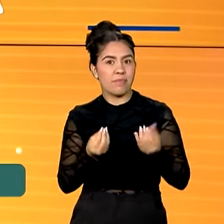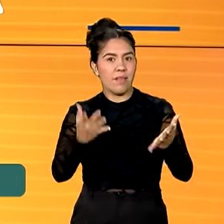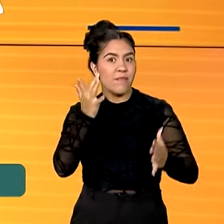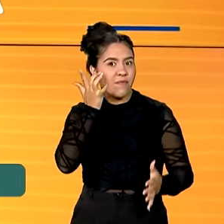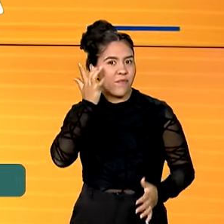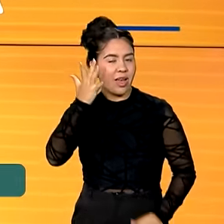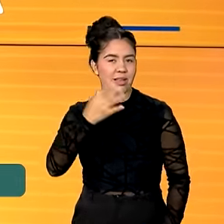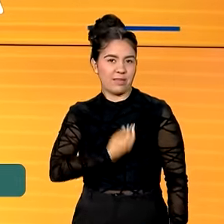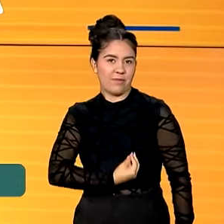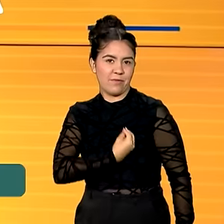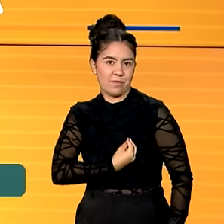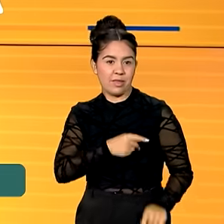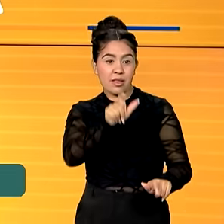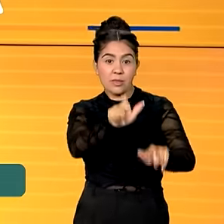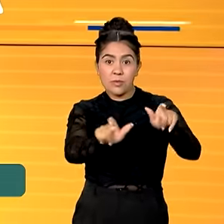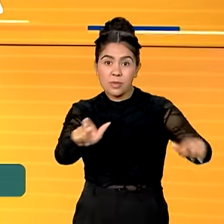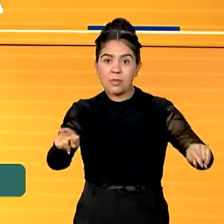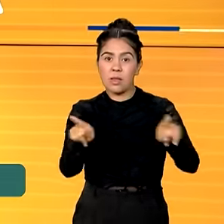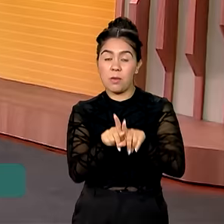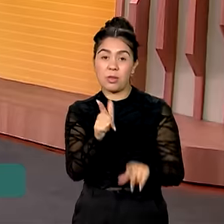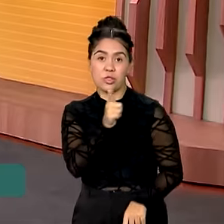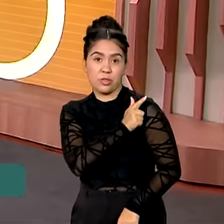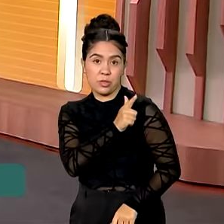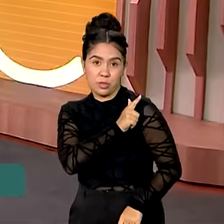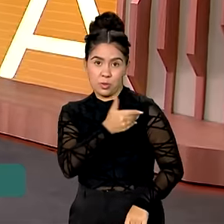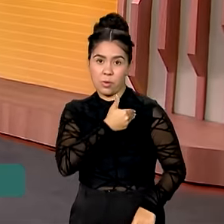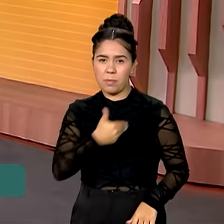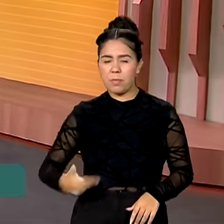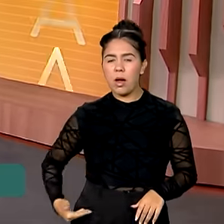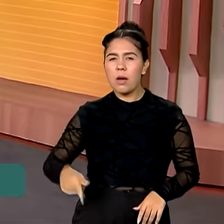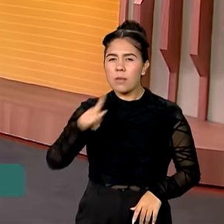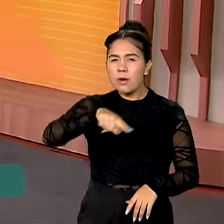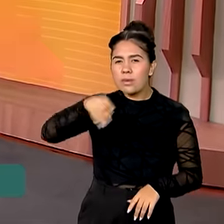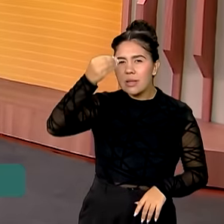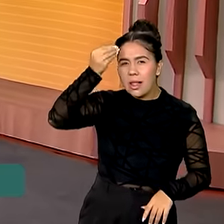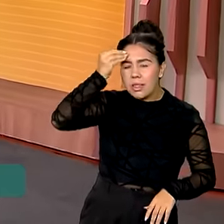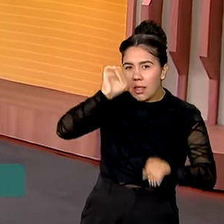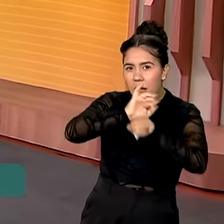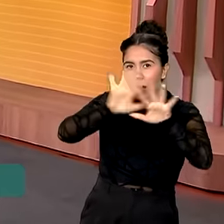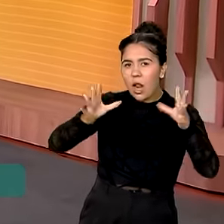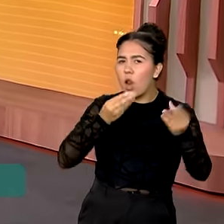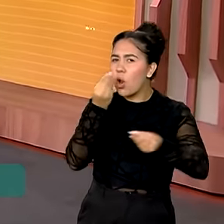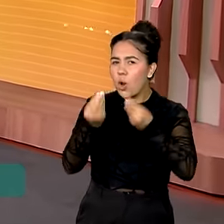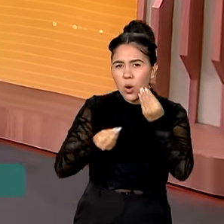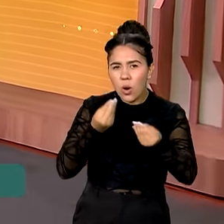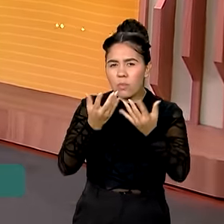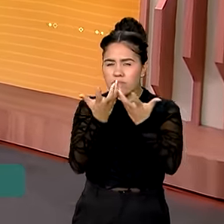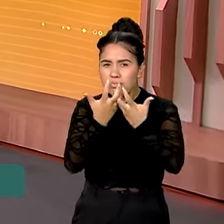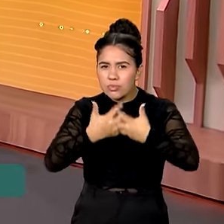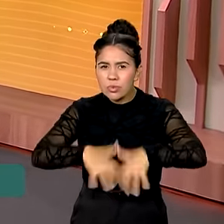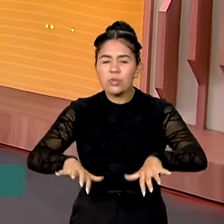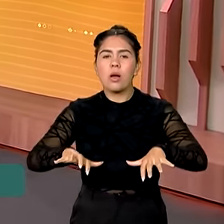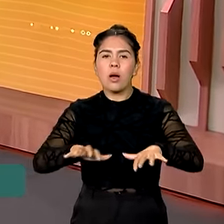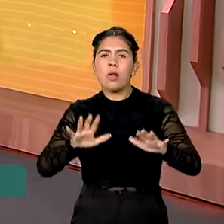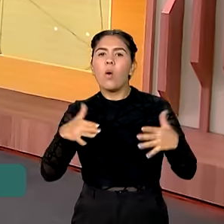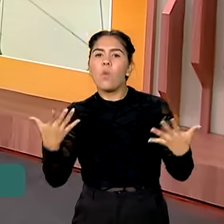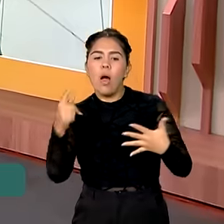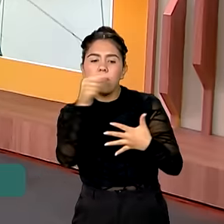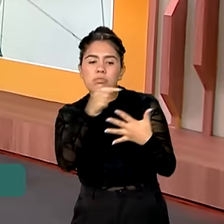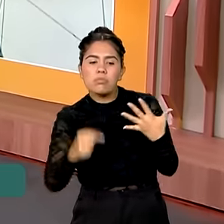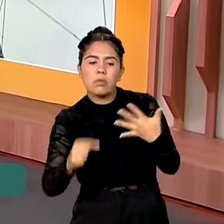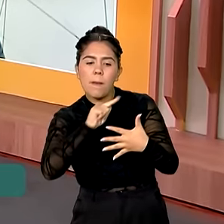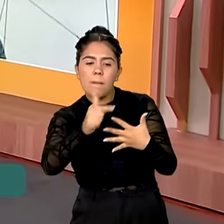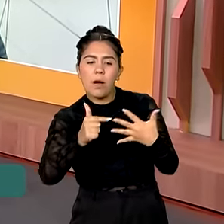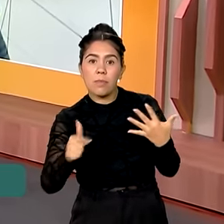cidadãos, quanto dos gestores públicos. Para entender melhor essa iniciativa, quais serviços ela oferece, a gente conversa